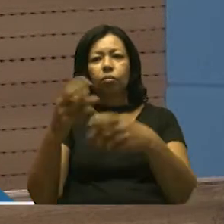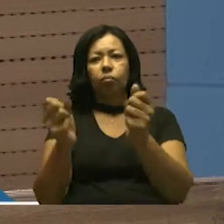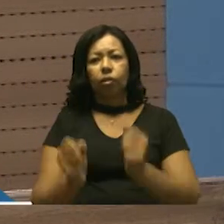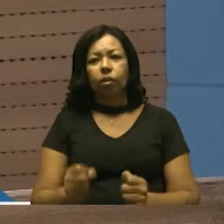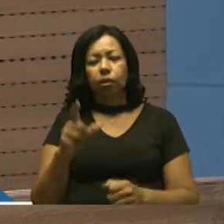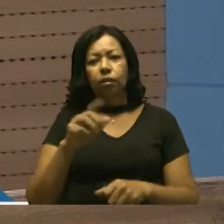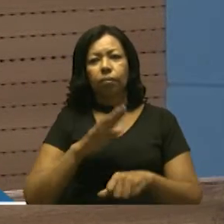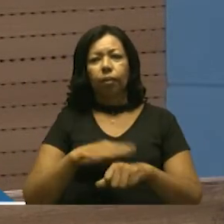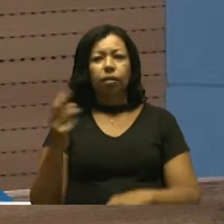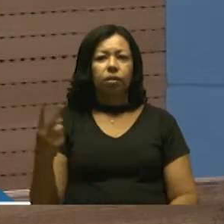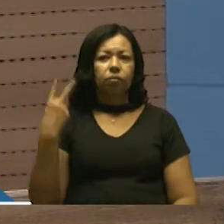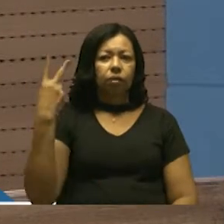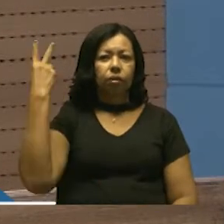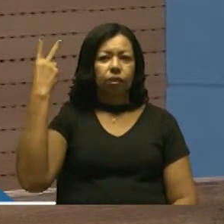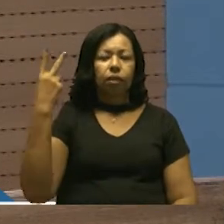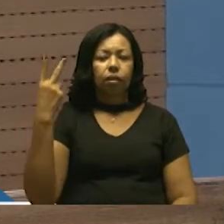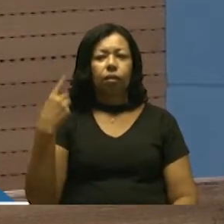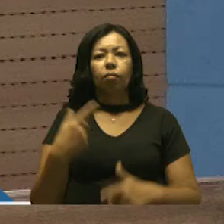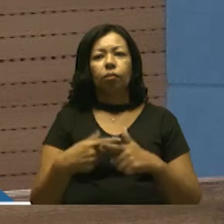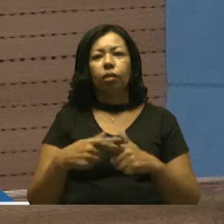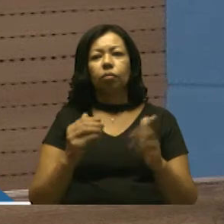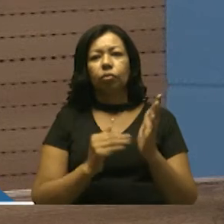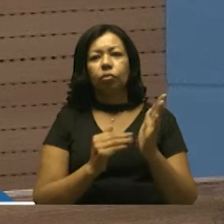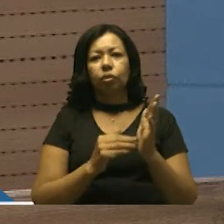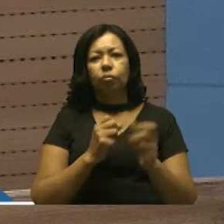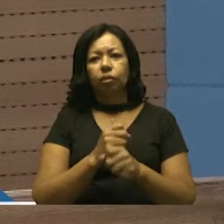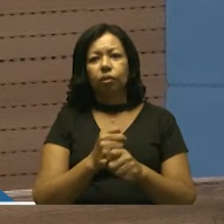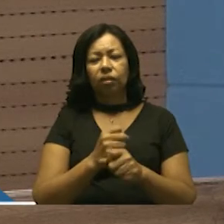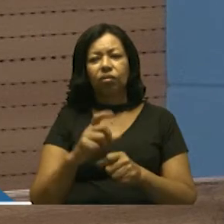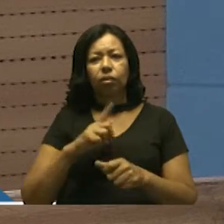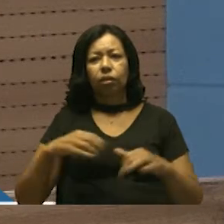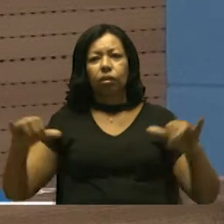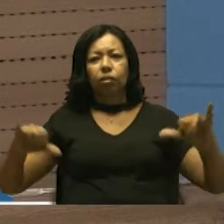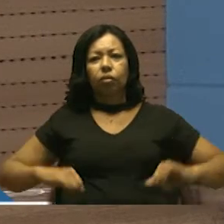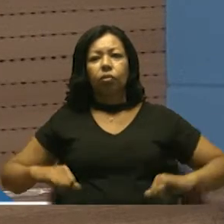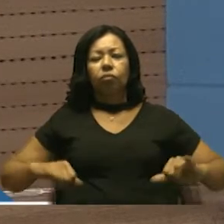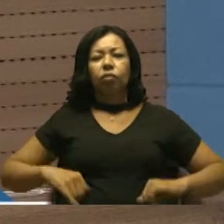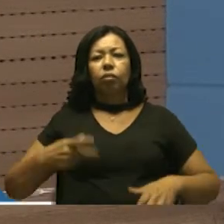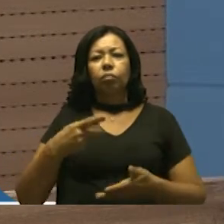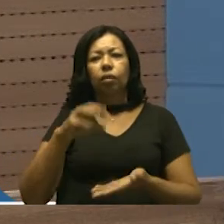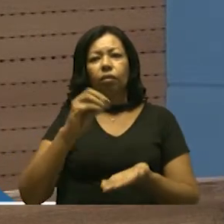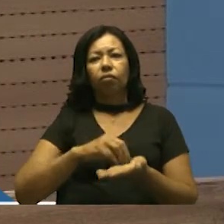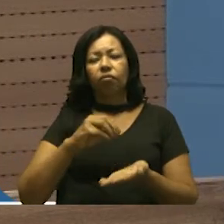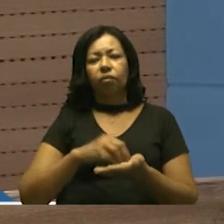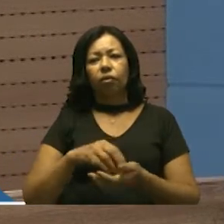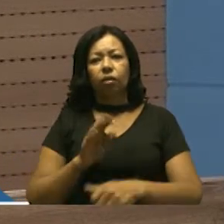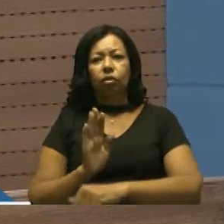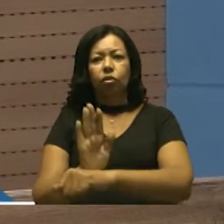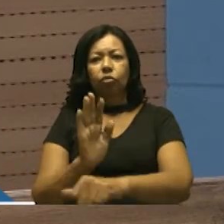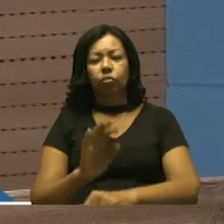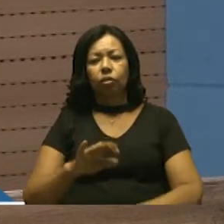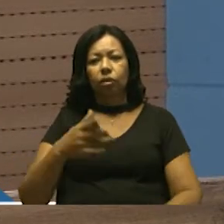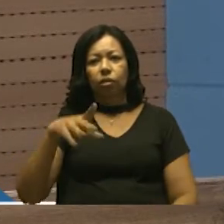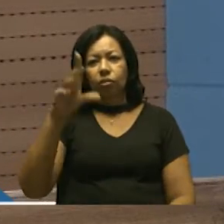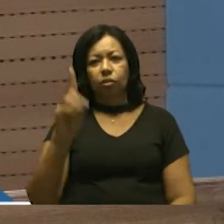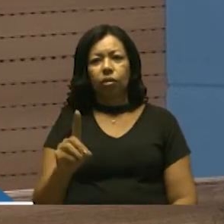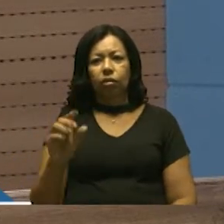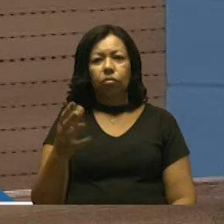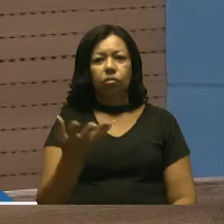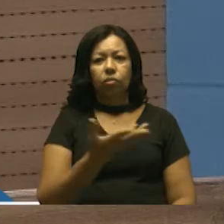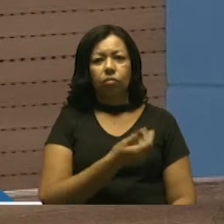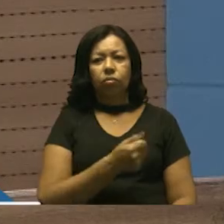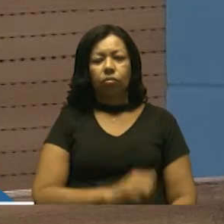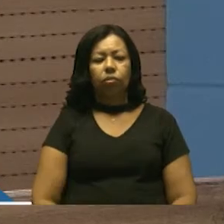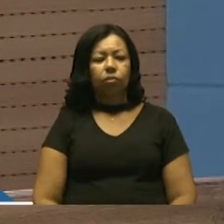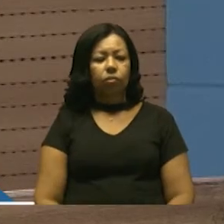mais valorizada, pois nos últimos anos tem sofrido por uma falta de recurso ao qual é de direito de todos. No